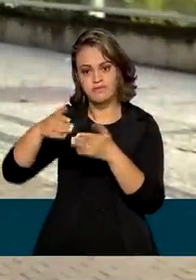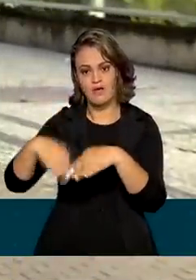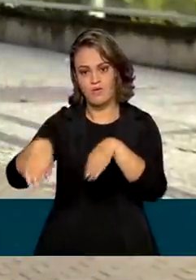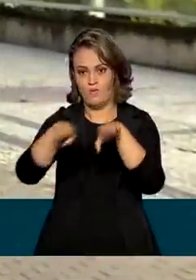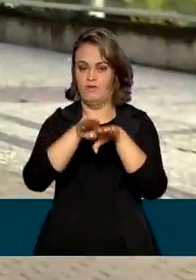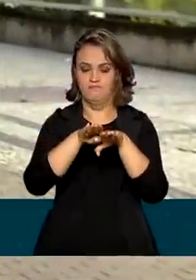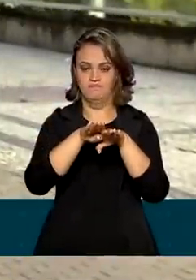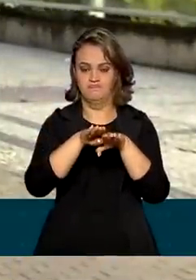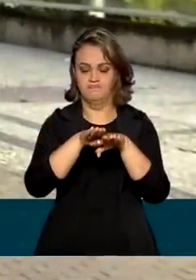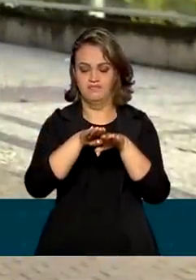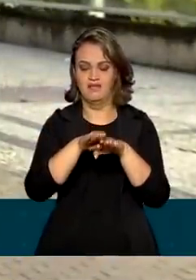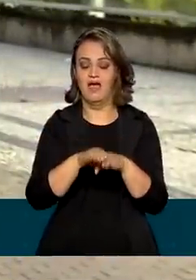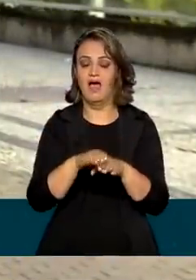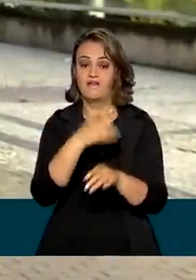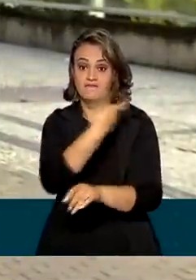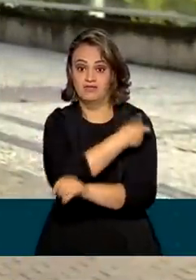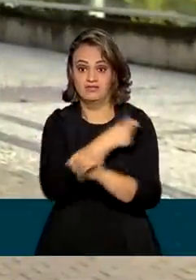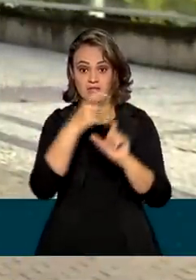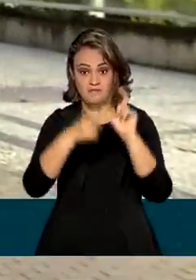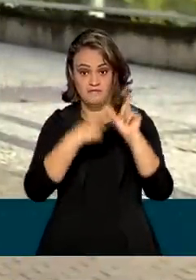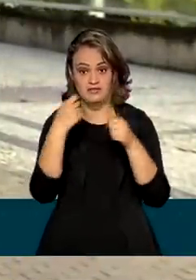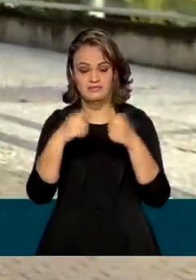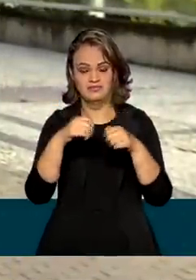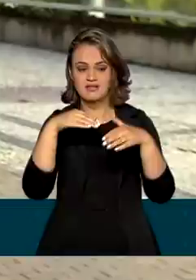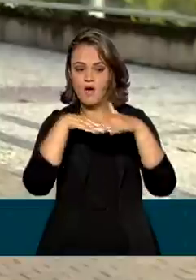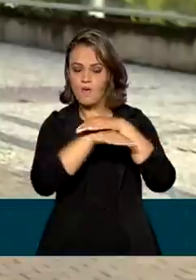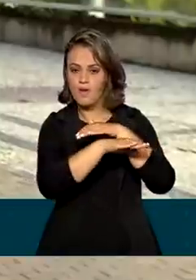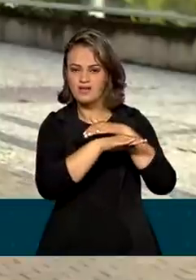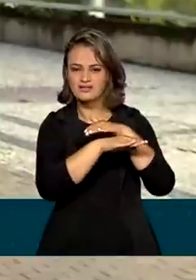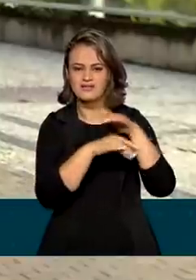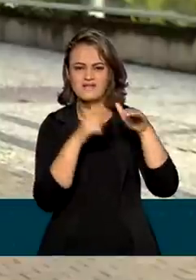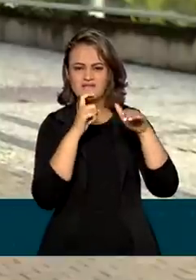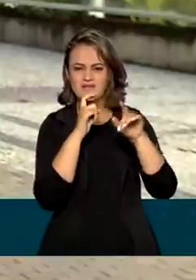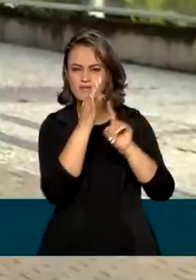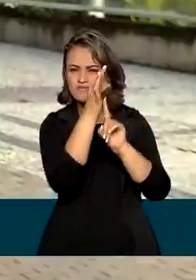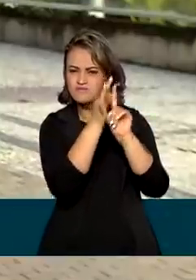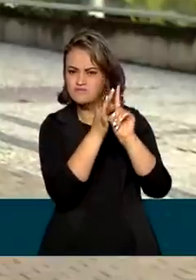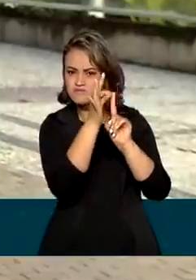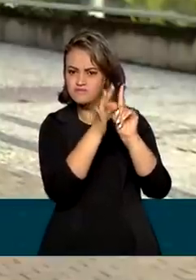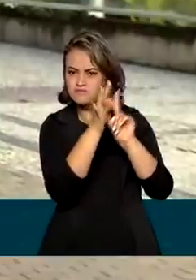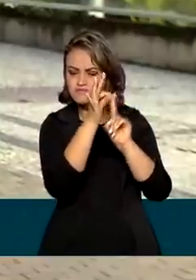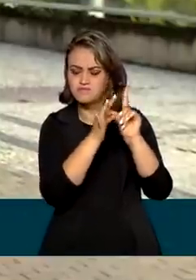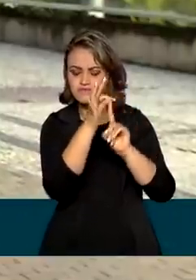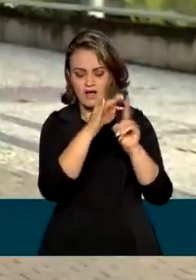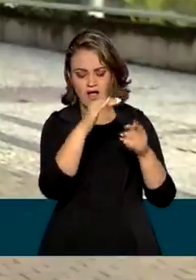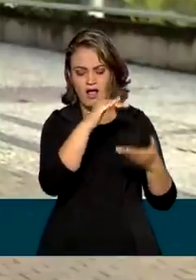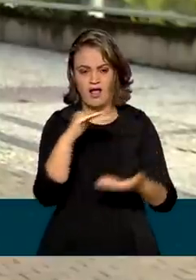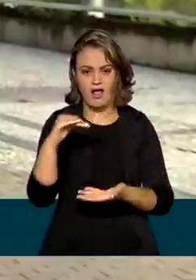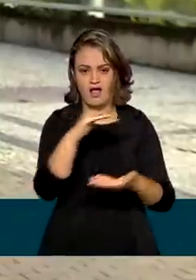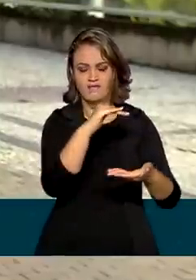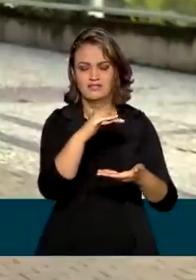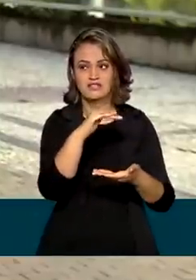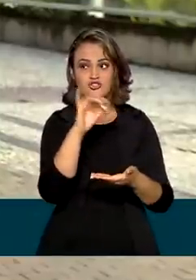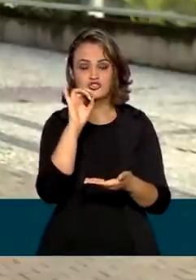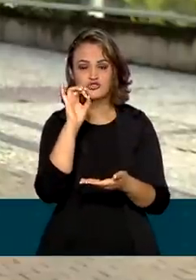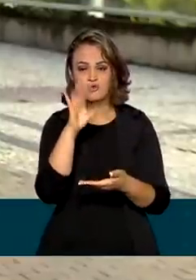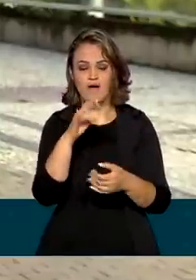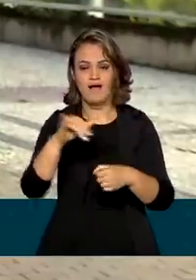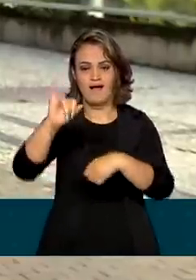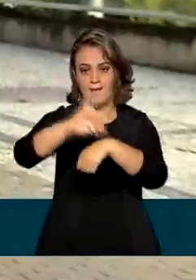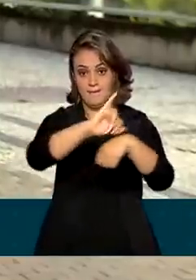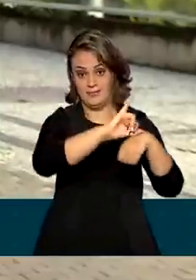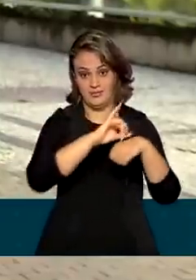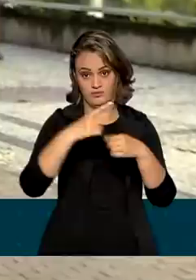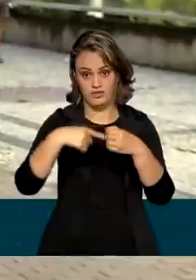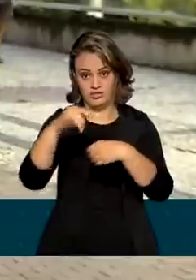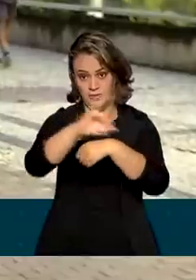igualitária. Como a Pfizer precisa de armazenamento em baixíssimas temperaturas, a remessa vai ser entregue somente às capitais.